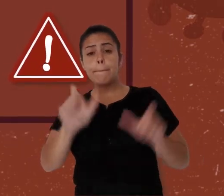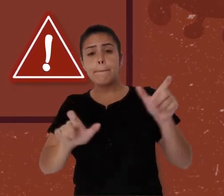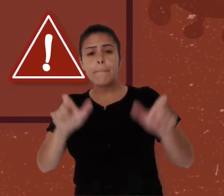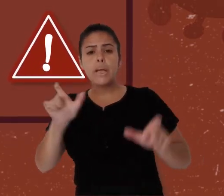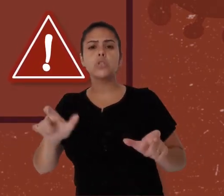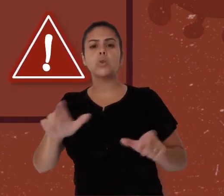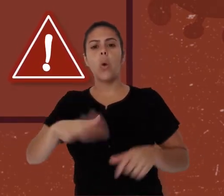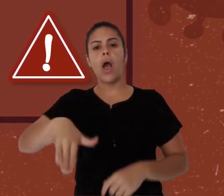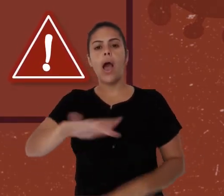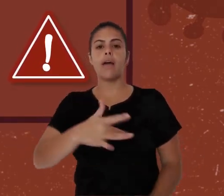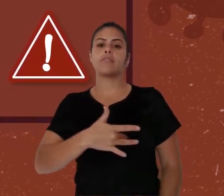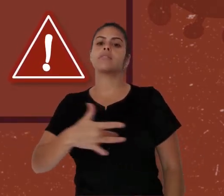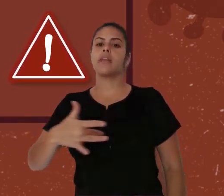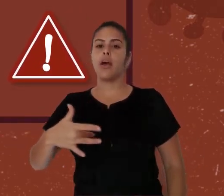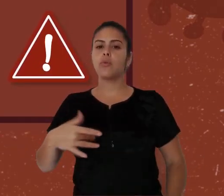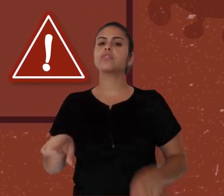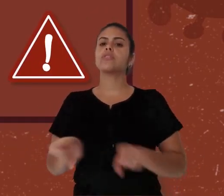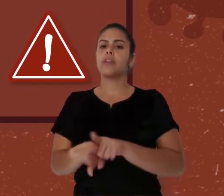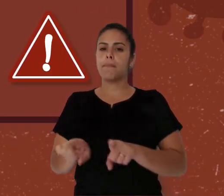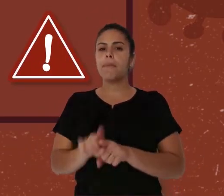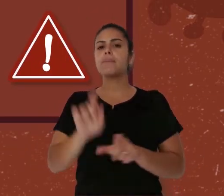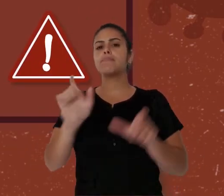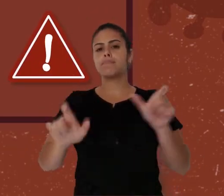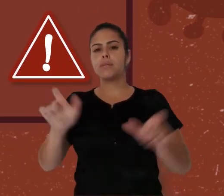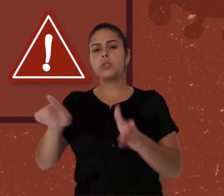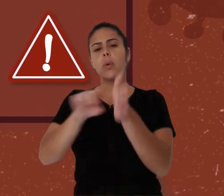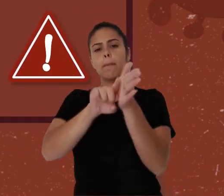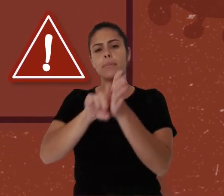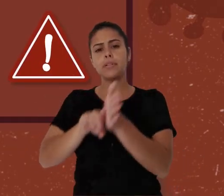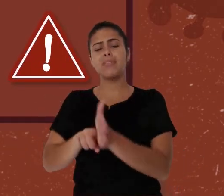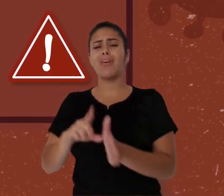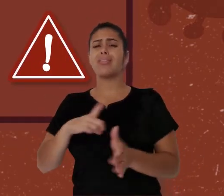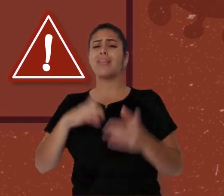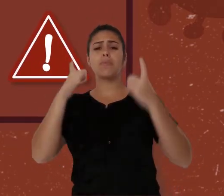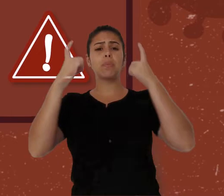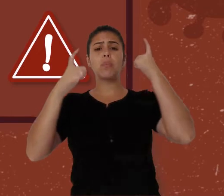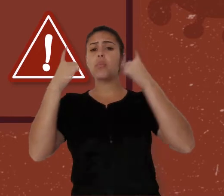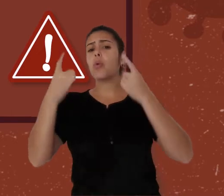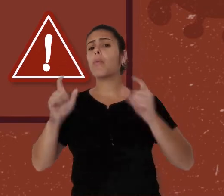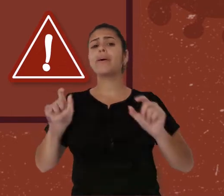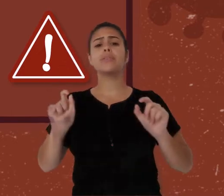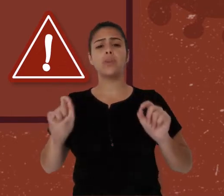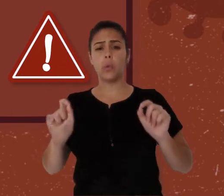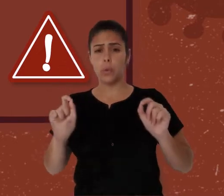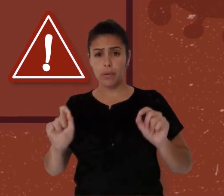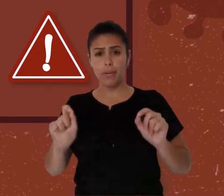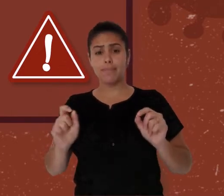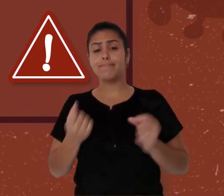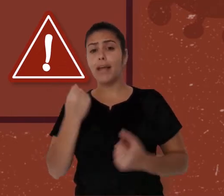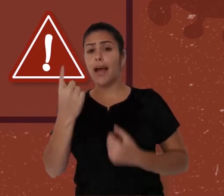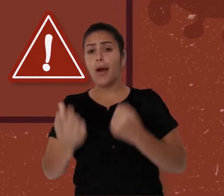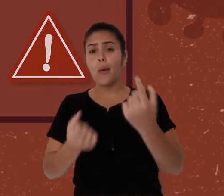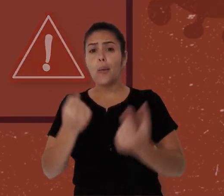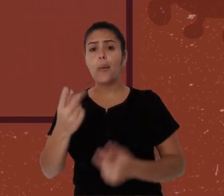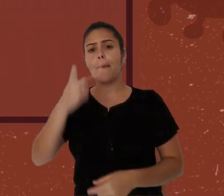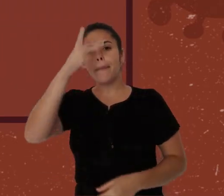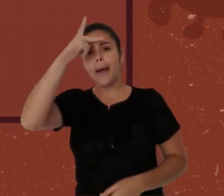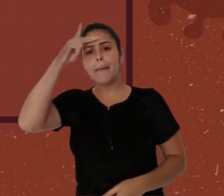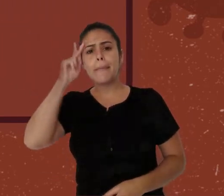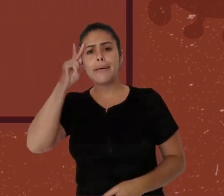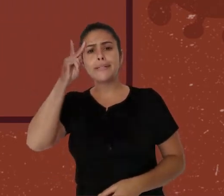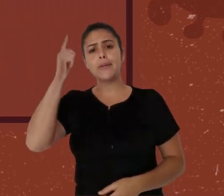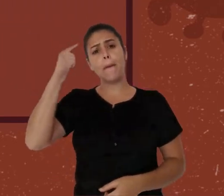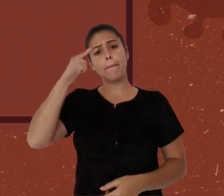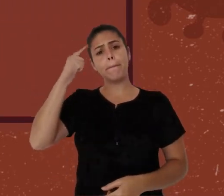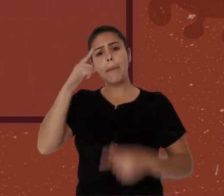preocupação que pesquisadores e autoridades de saúde têm é de que algumas pessoas, achando que estão completamente seguras